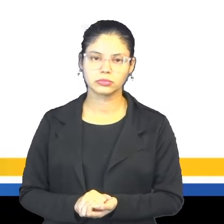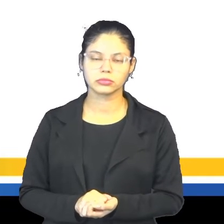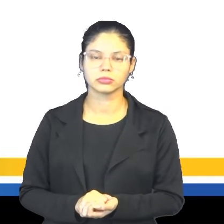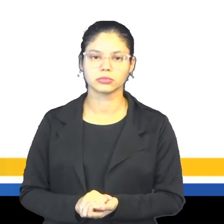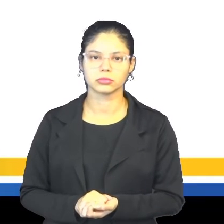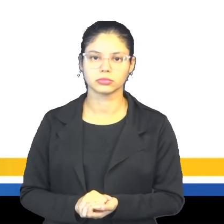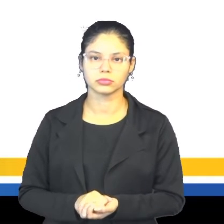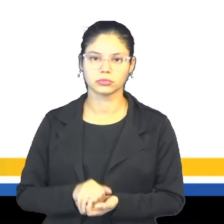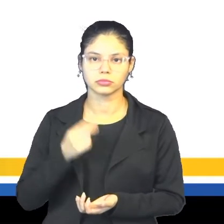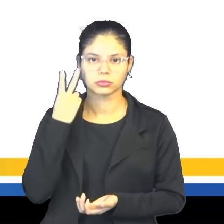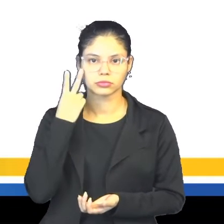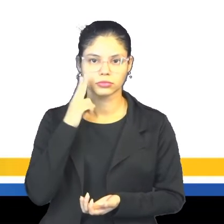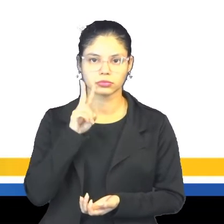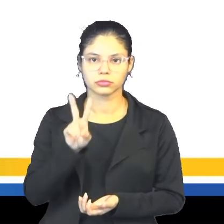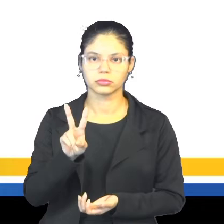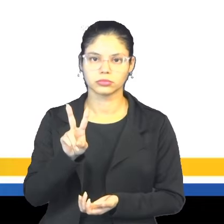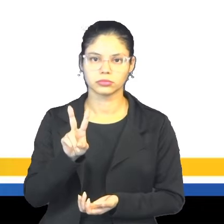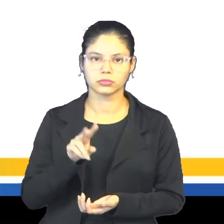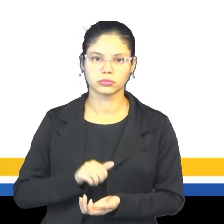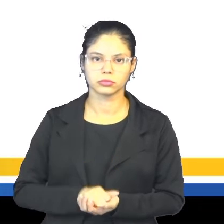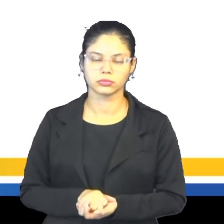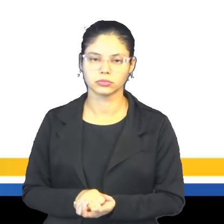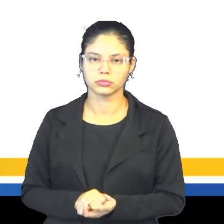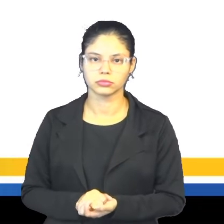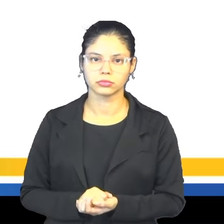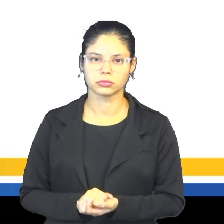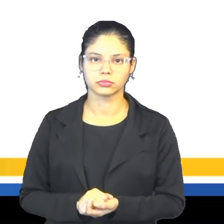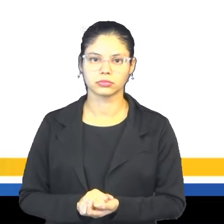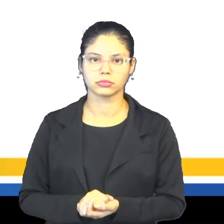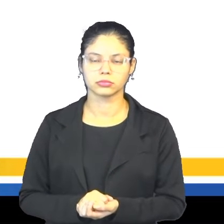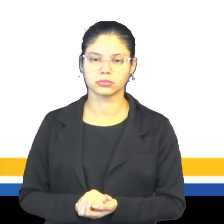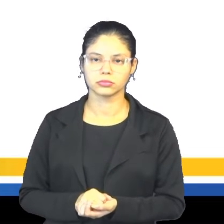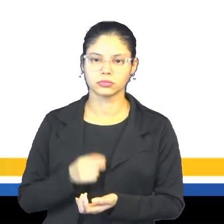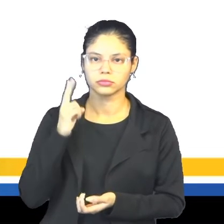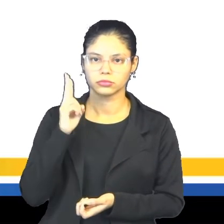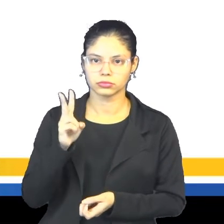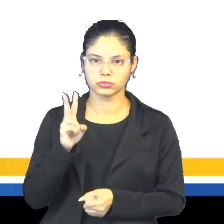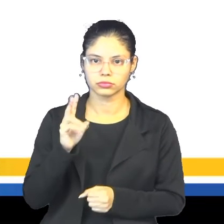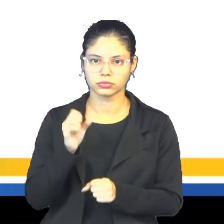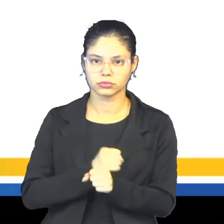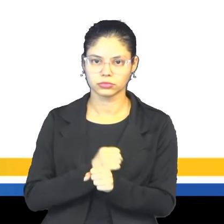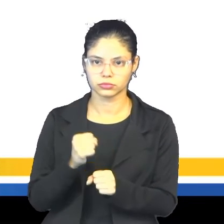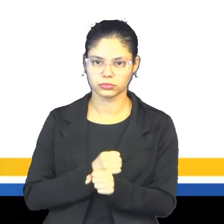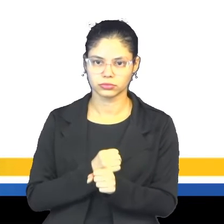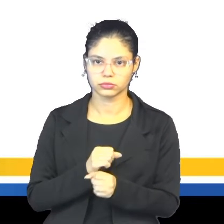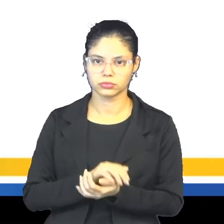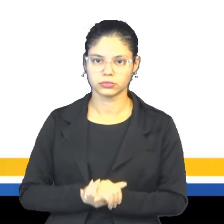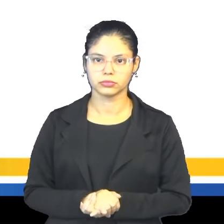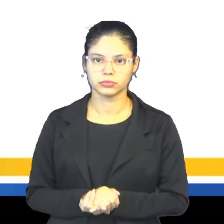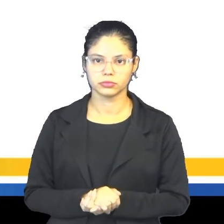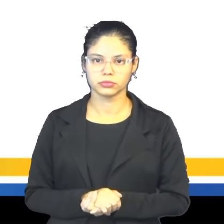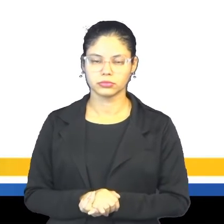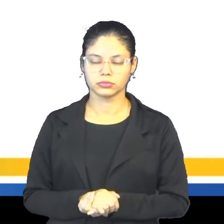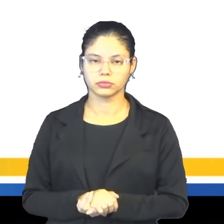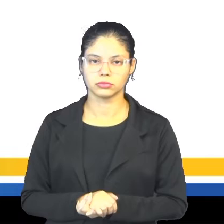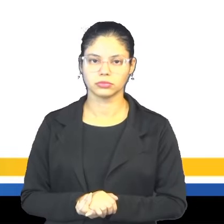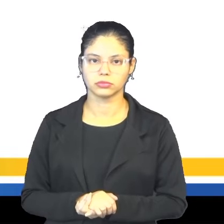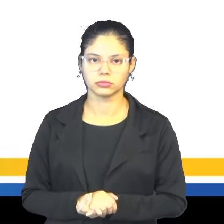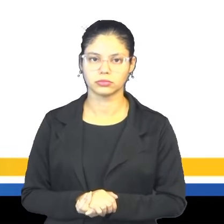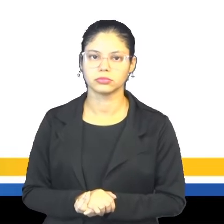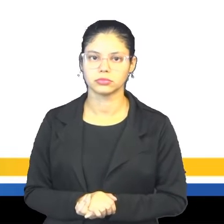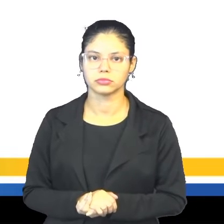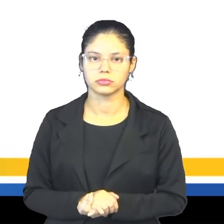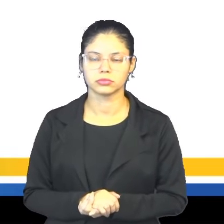days, em dois dias. Ou in two years, em dois anos, ok? Quando eu quero me